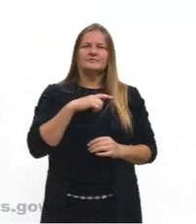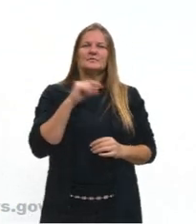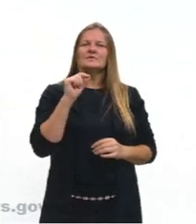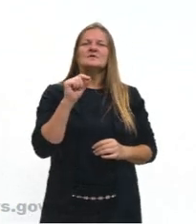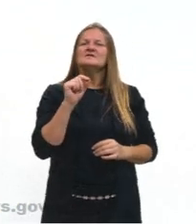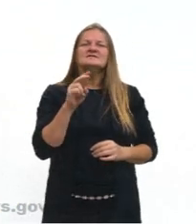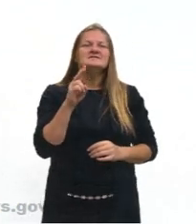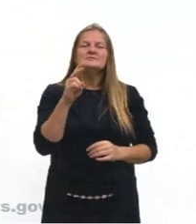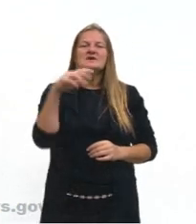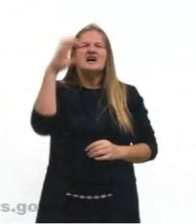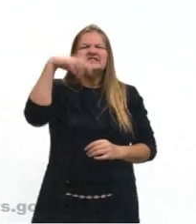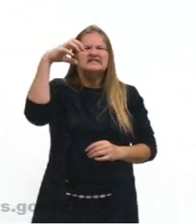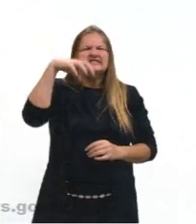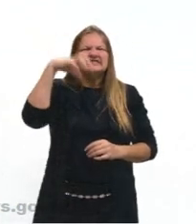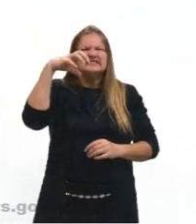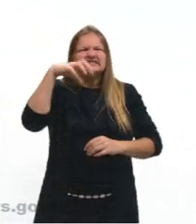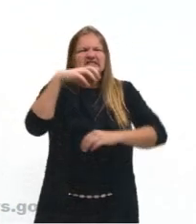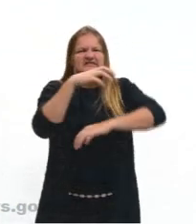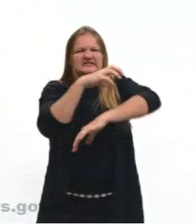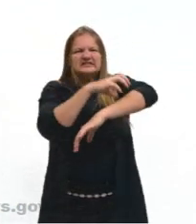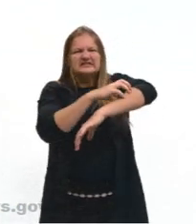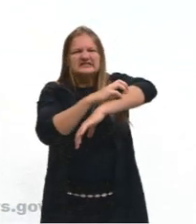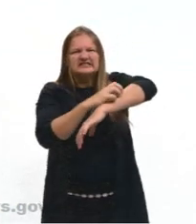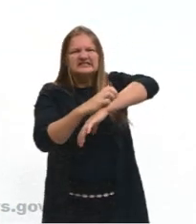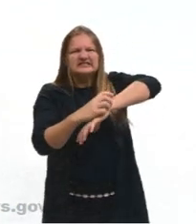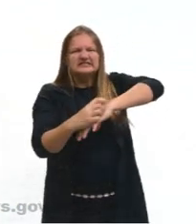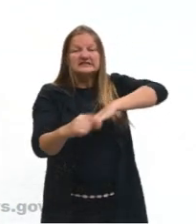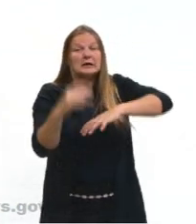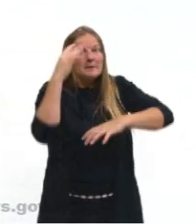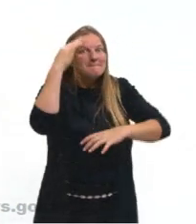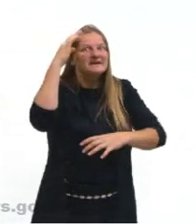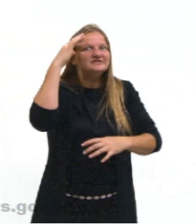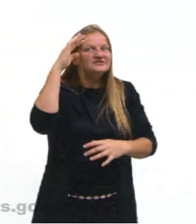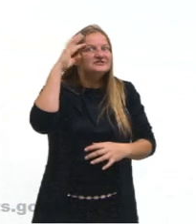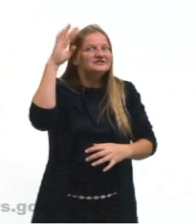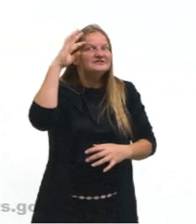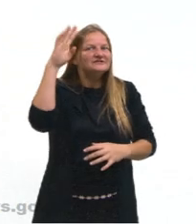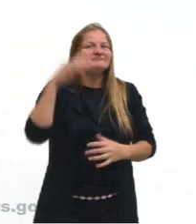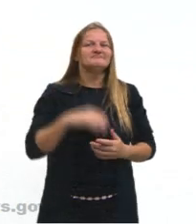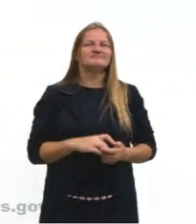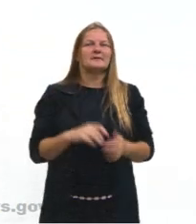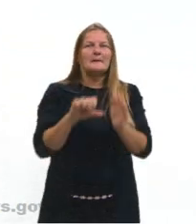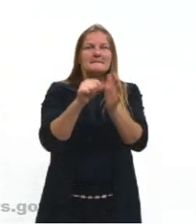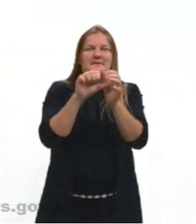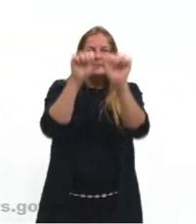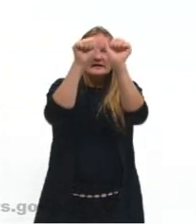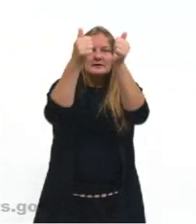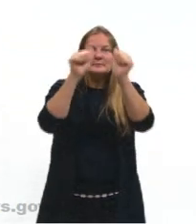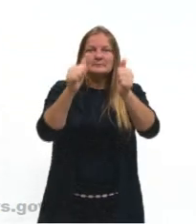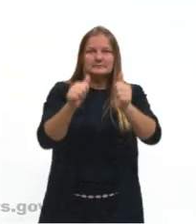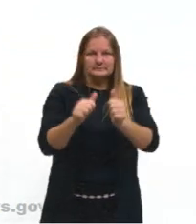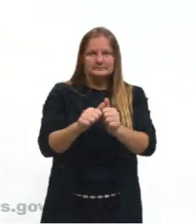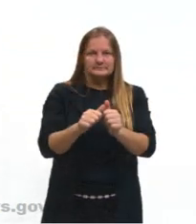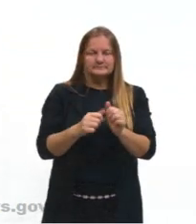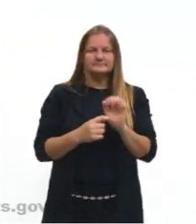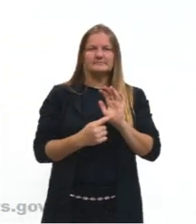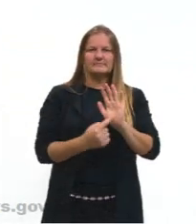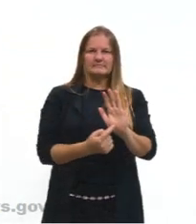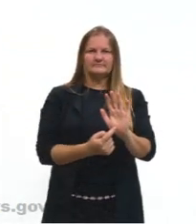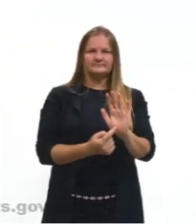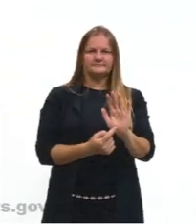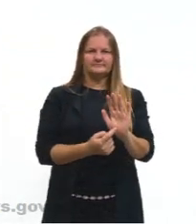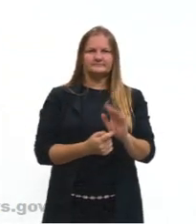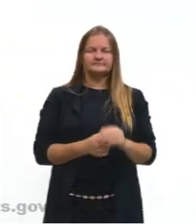imagina essa enxurrada, né? Levando. Então, que que tá acontecendo nessa primeira aqui, ó? Vai mostrar lá pra vocês essa primeira imagem, né?